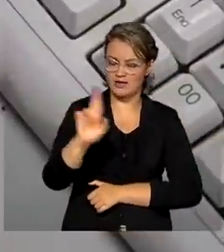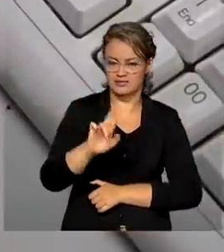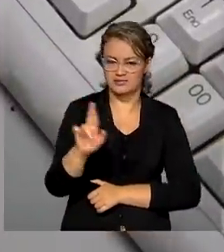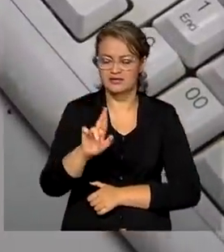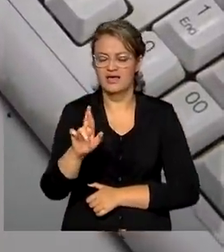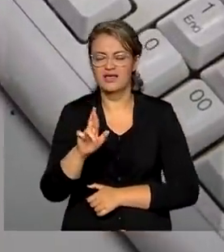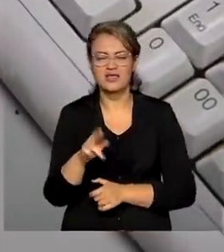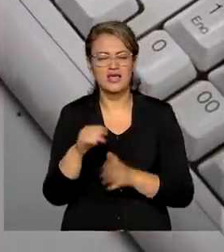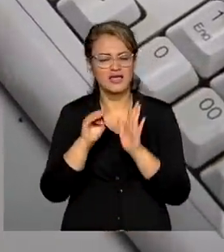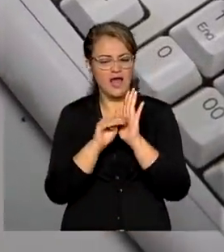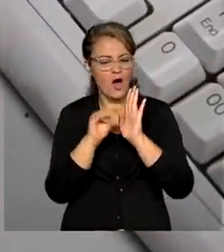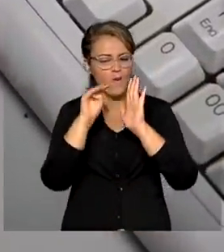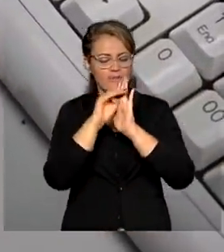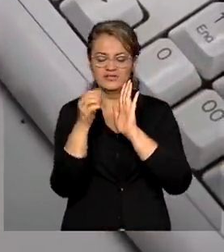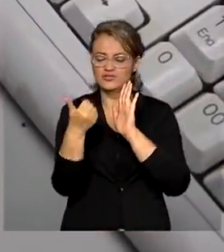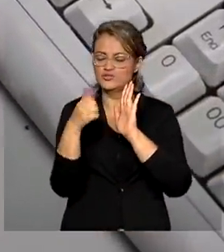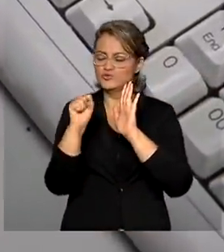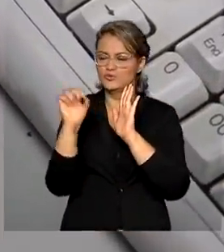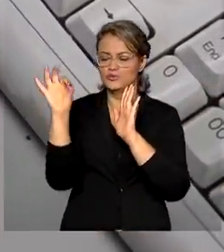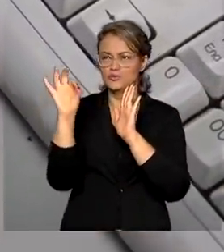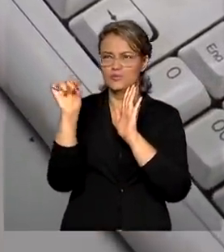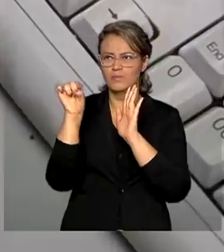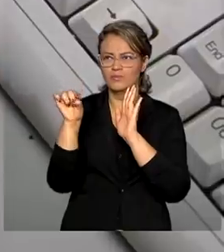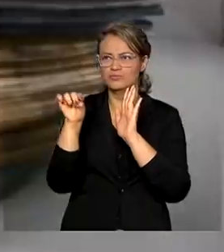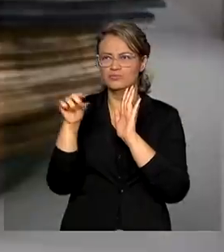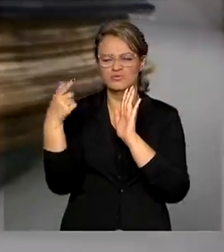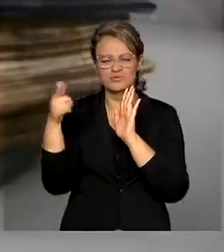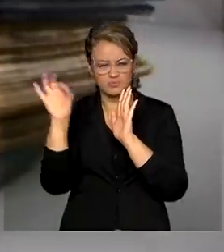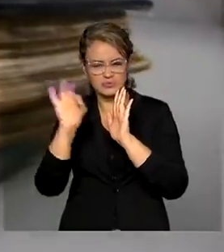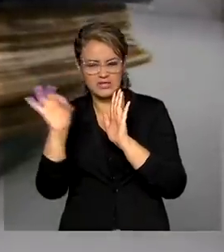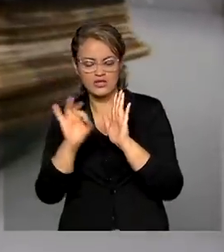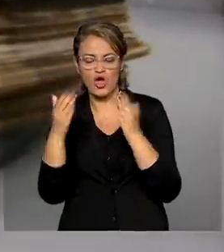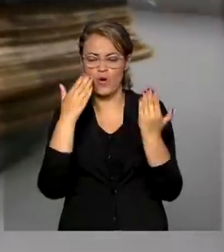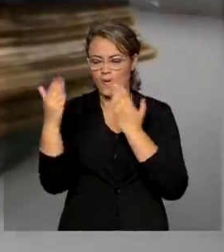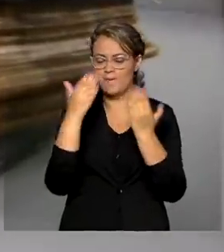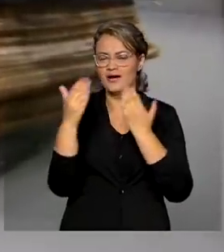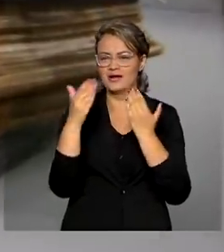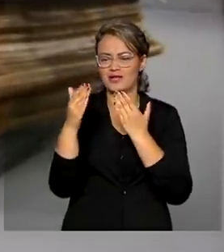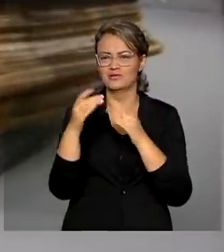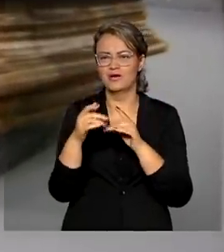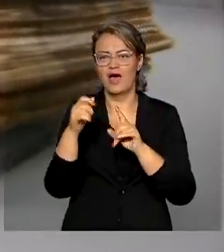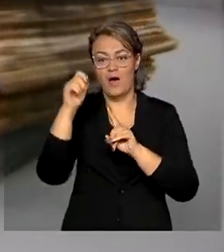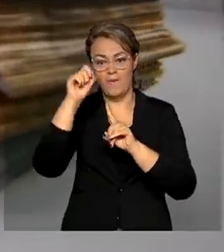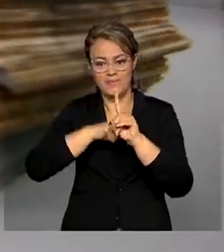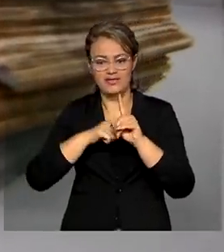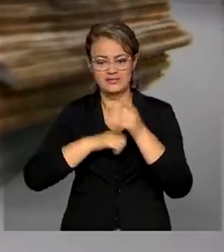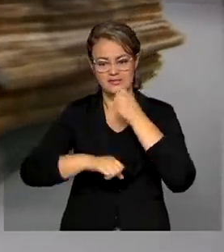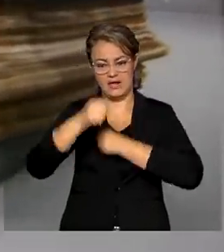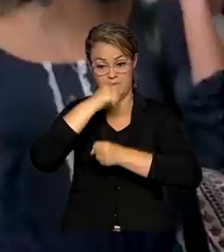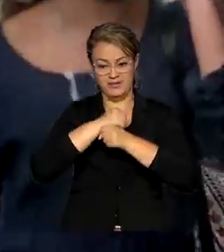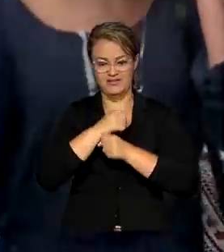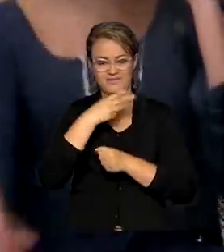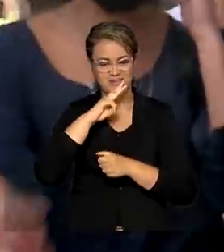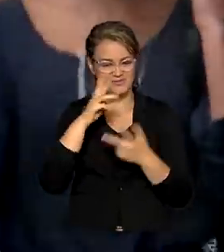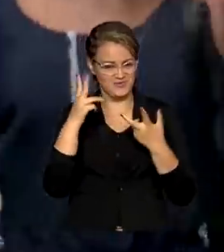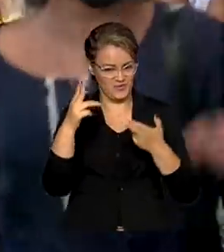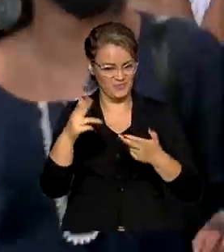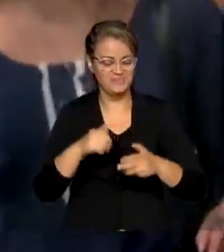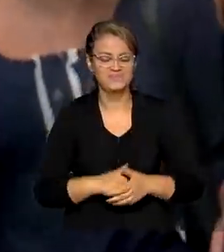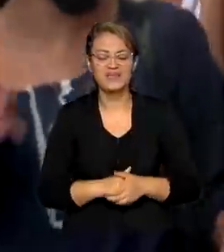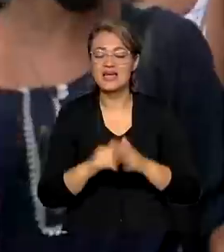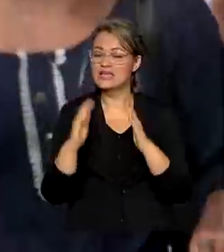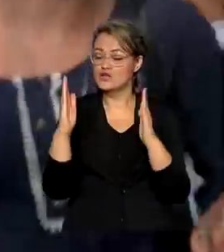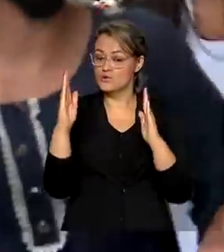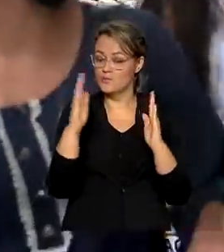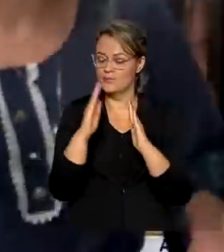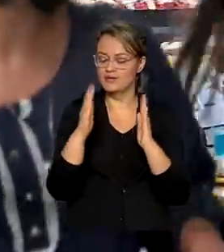um aumento de 18,49% quando comparado ao mesmo mês do ano passado. Já no